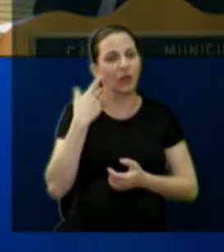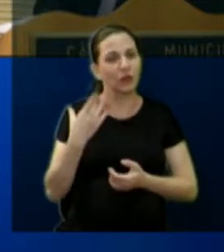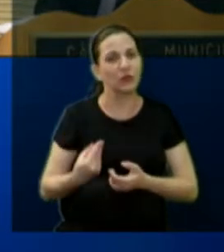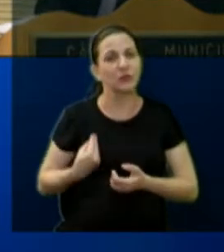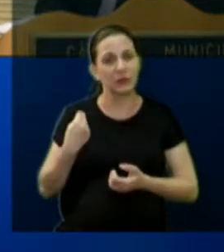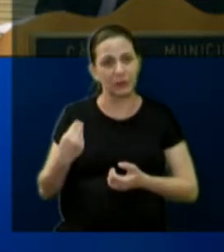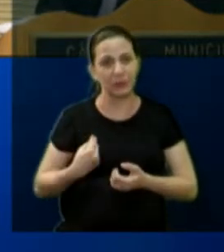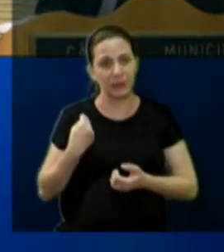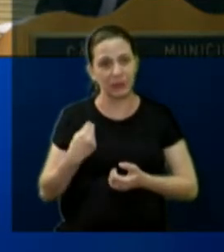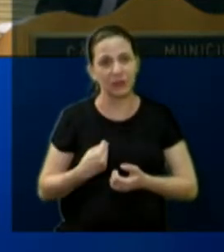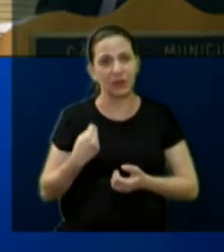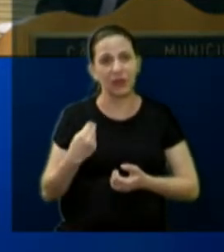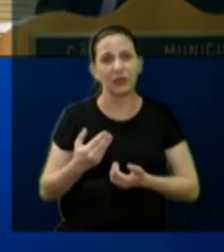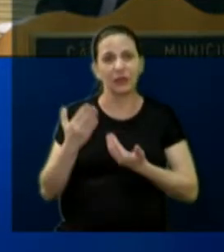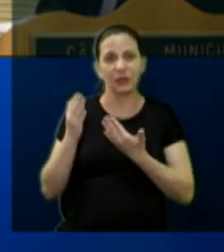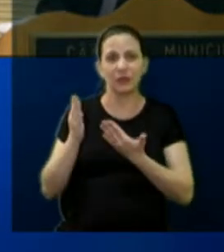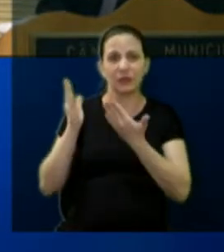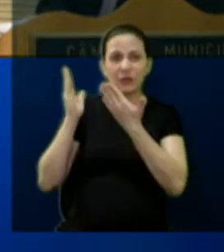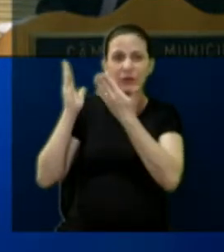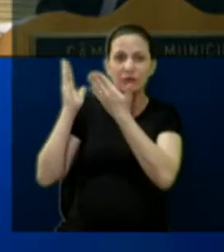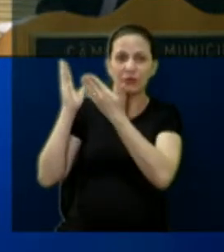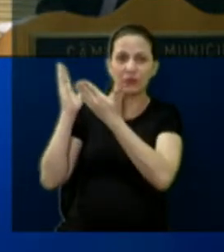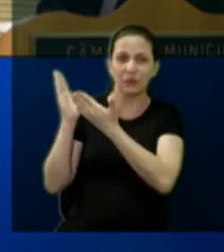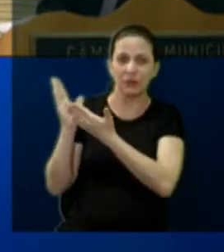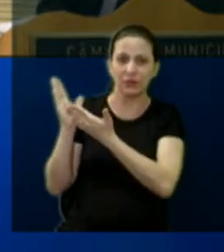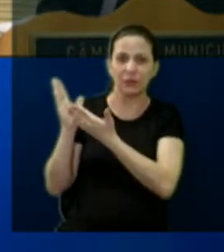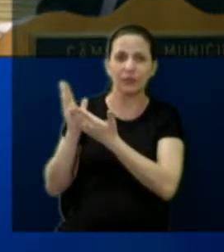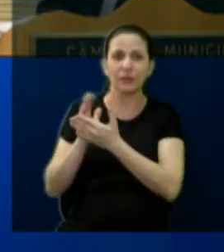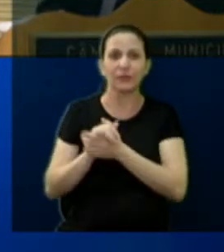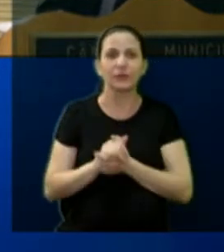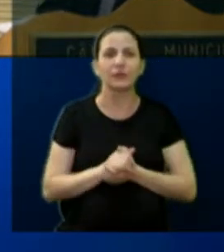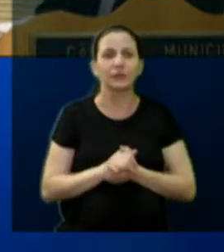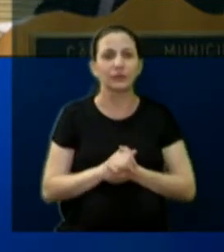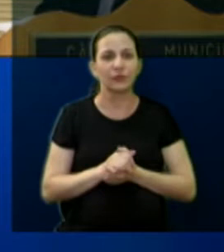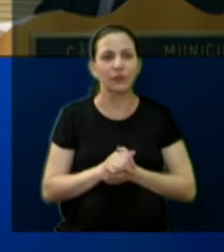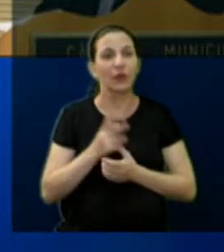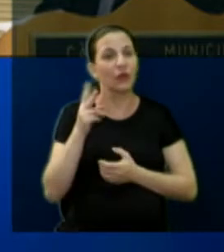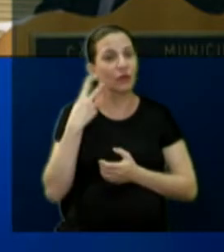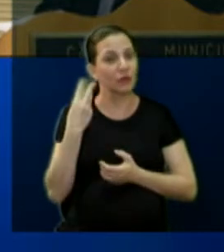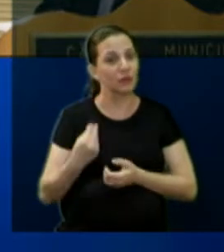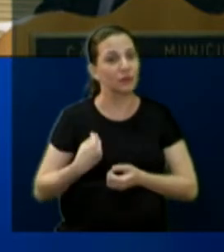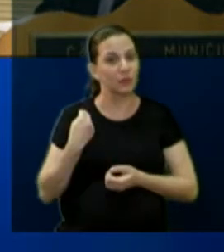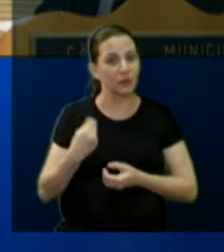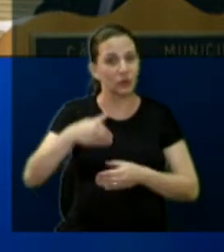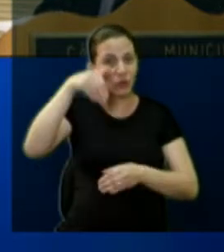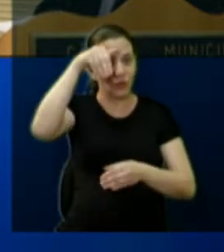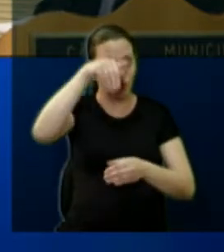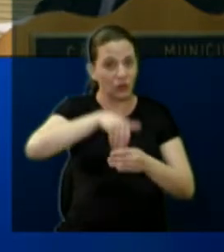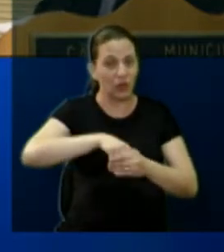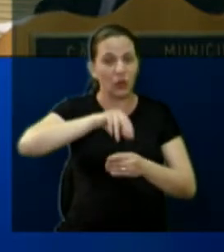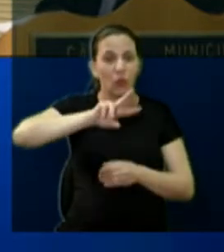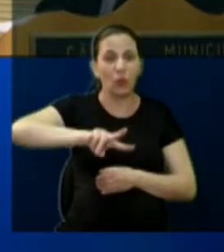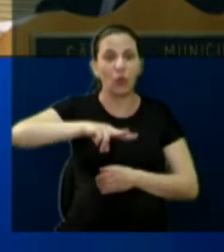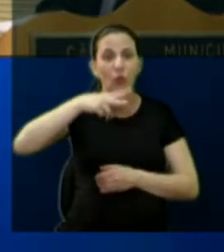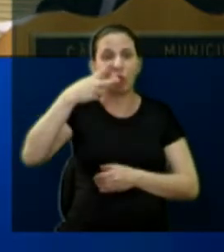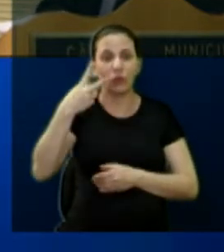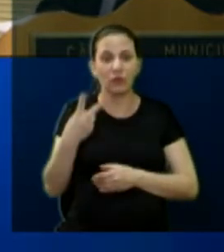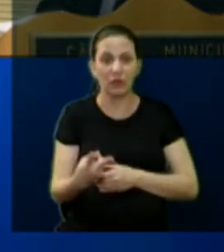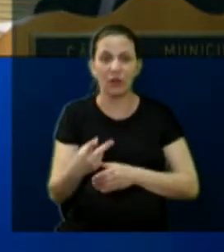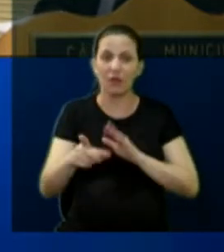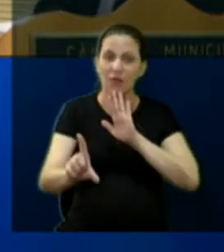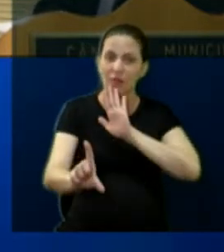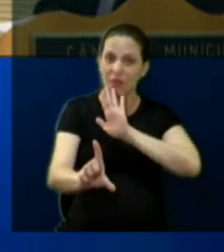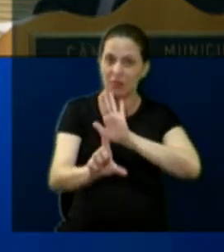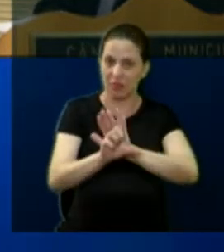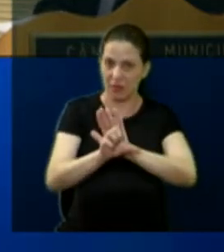eu, o doutor Elton, o Rafael, o Raimundo, o Magal, o Santana e o Gércio, que foram os vereadores que votaram contra essa lei